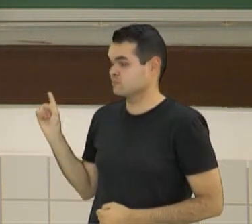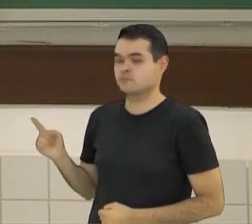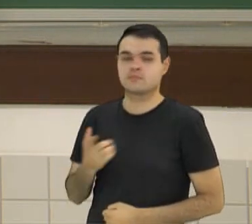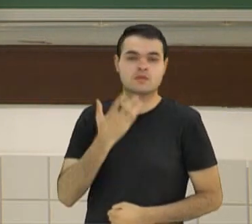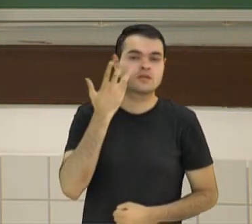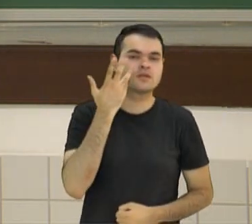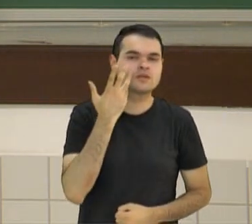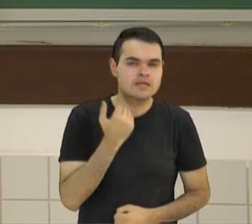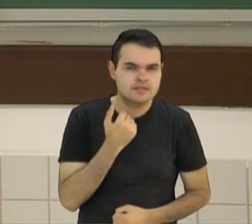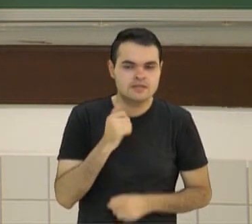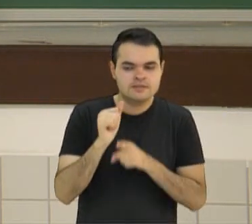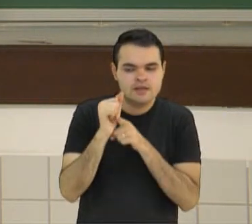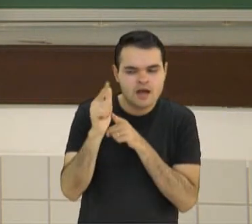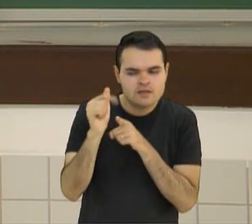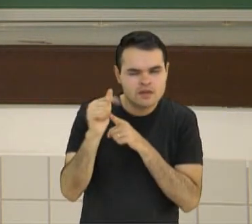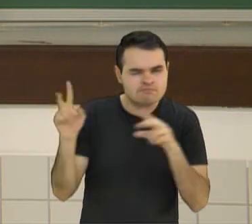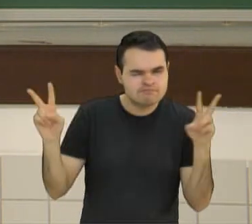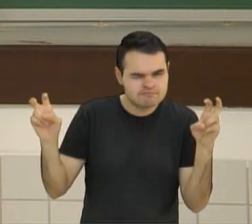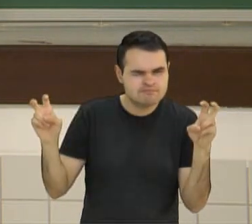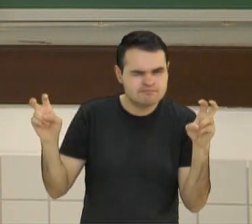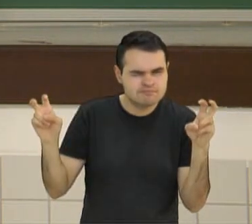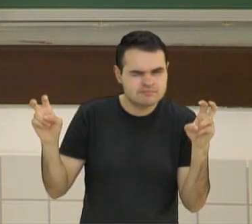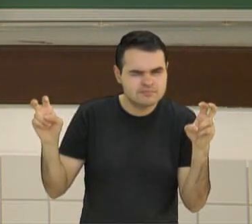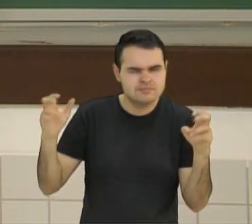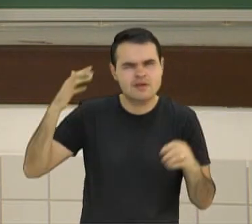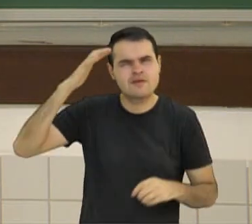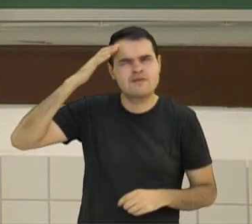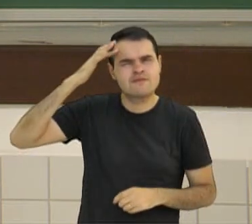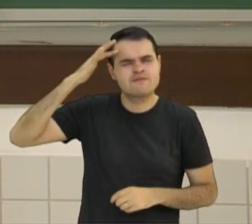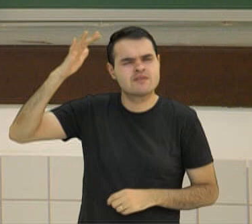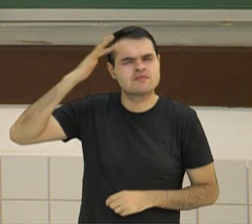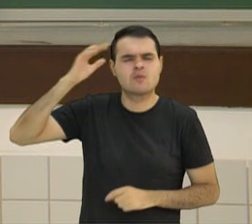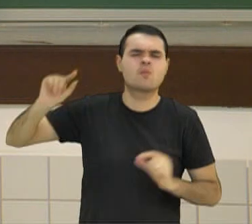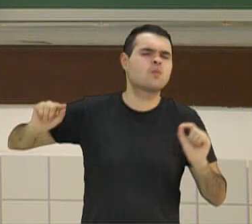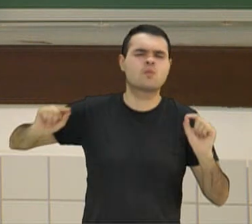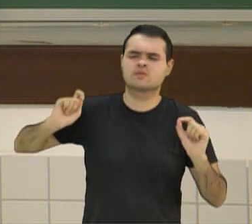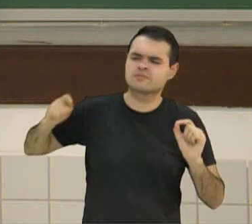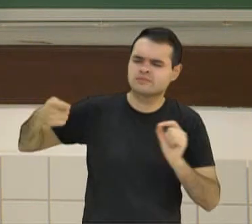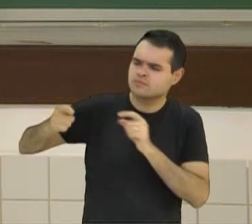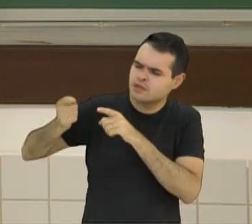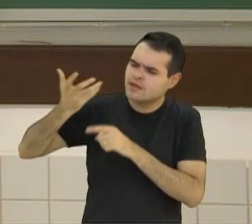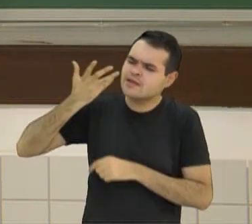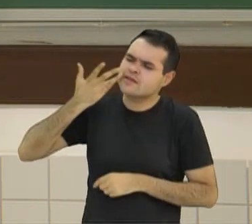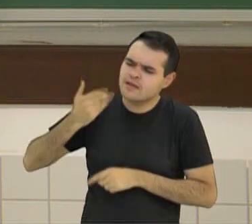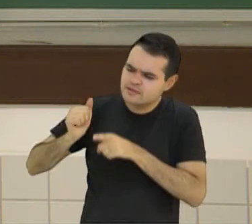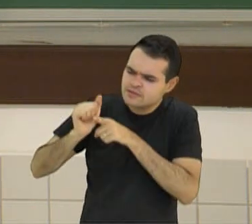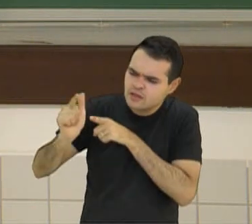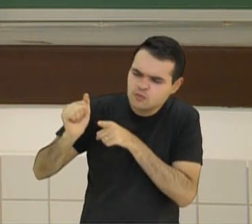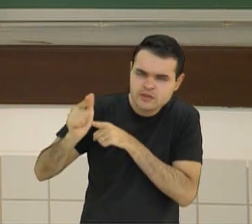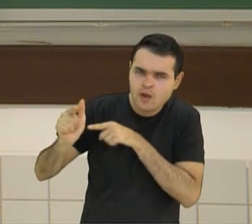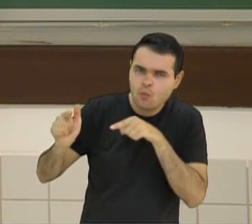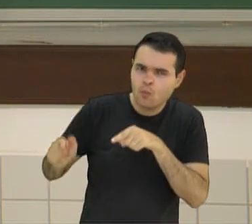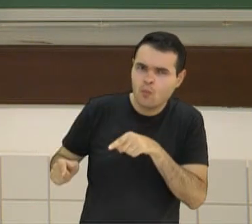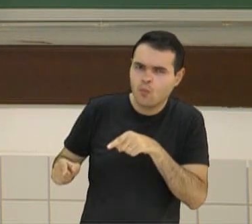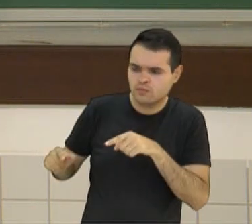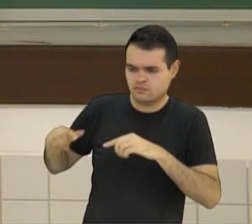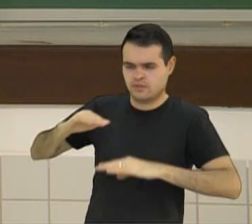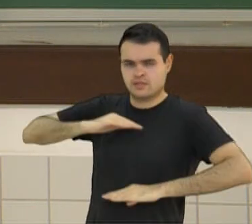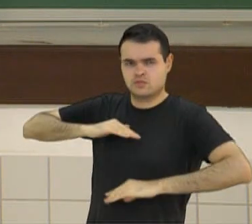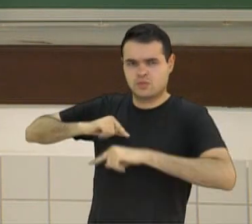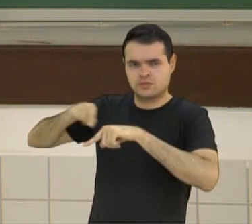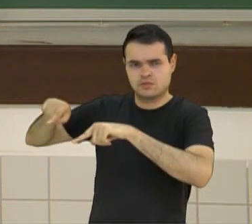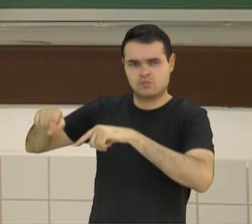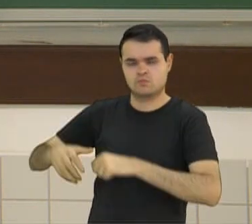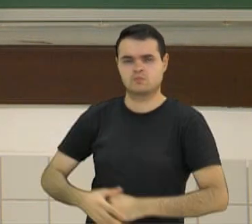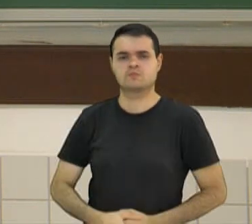crianças de aluguel. Reflita sobre isso. O que será que significa crianças de aluguel naquela situação ali?